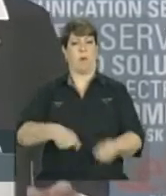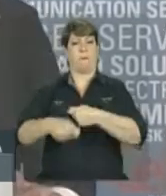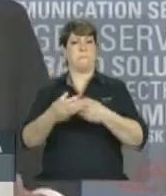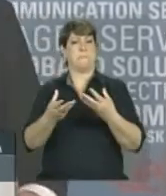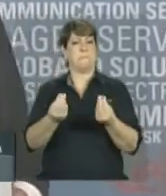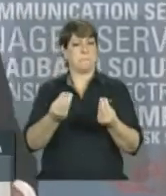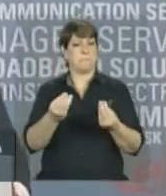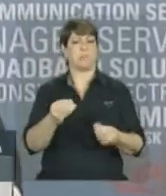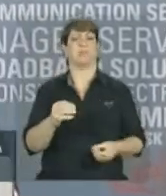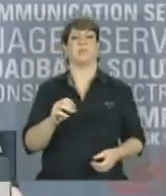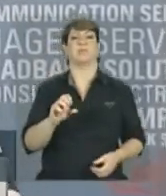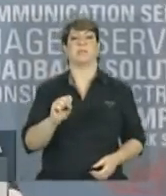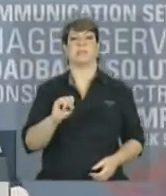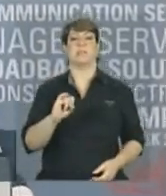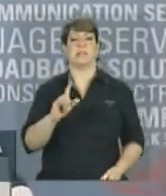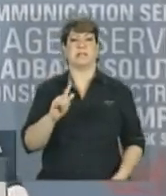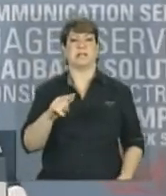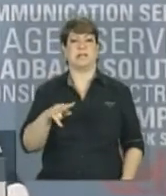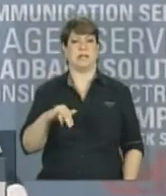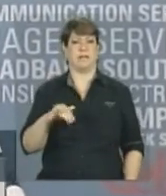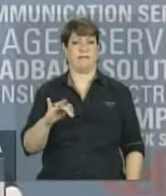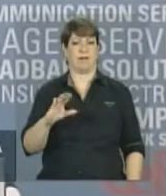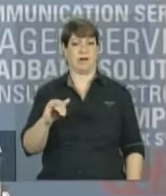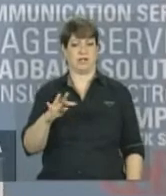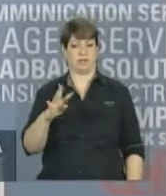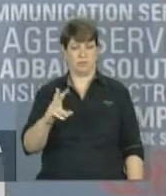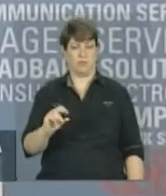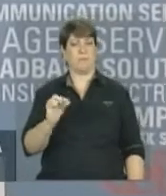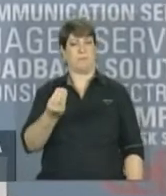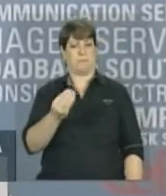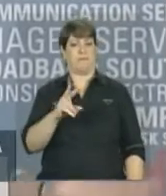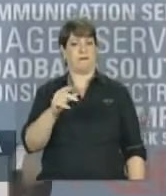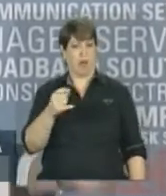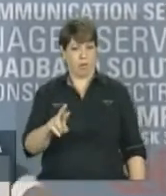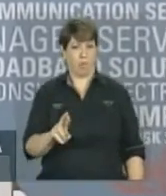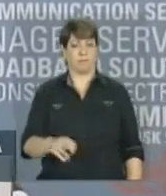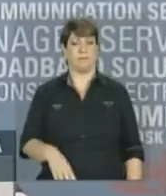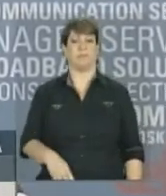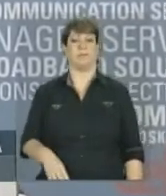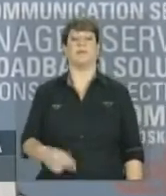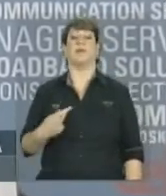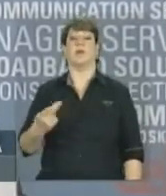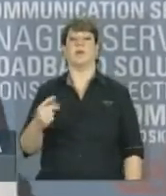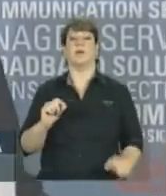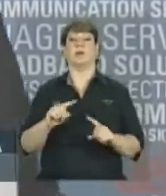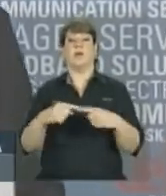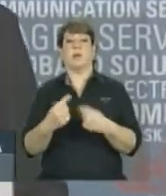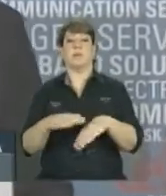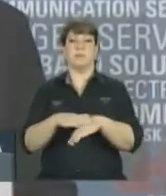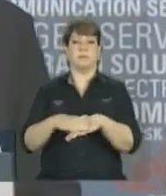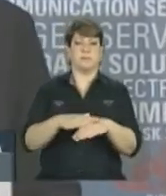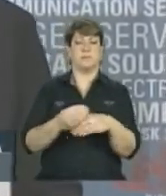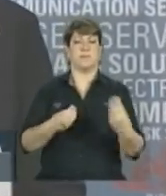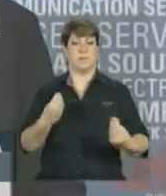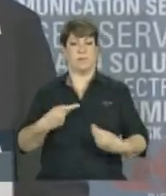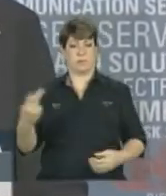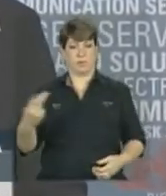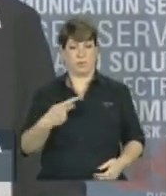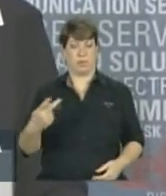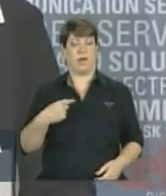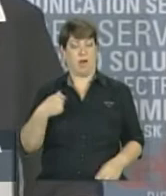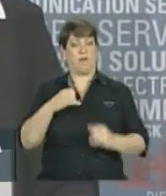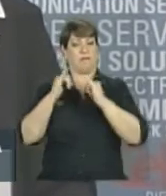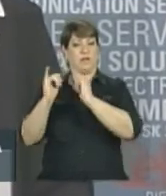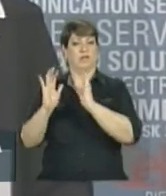significativo. Nas reuniões bilaterais, eu manifestei para a chanceler